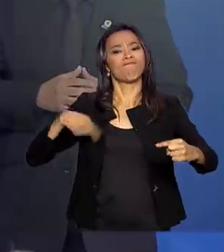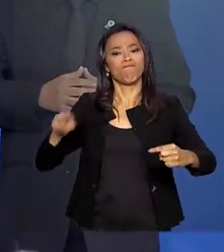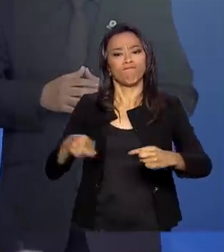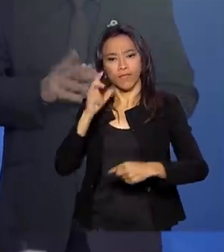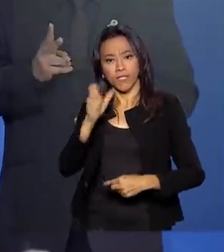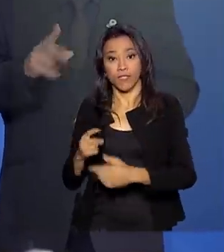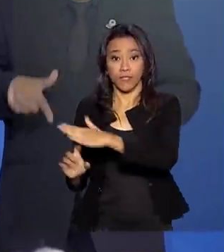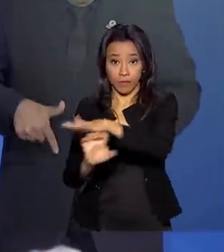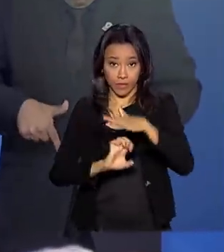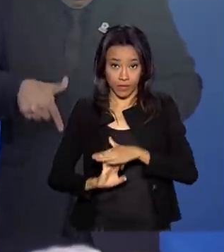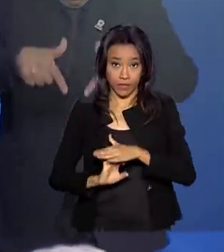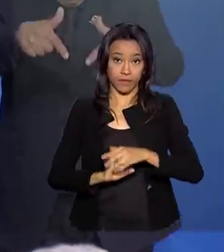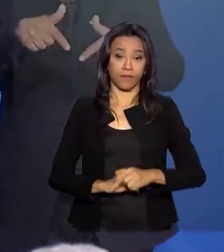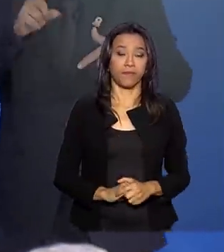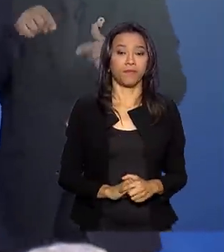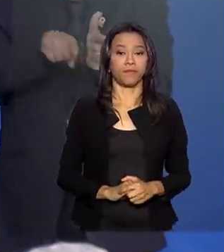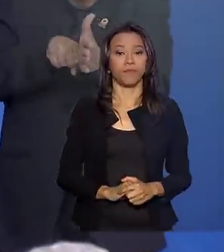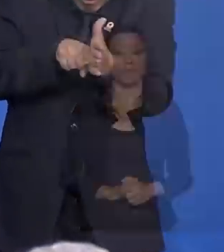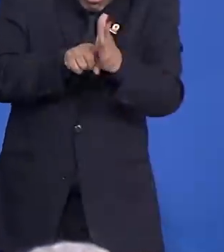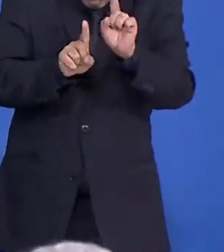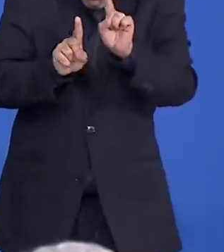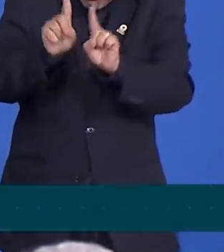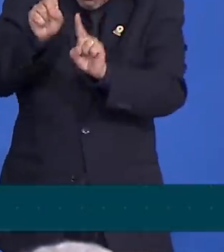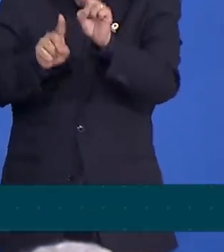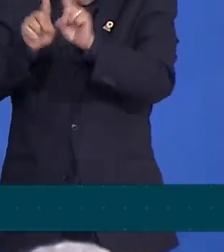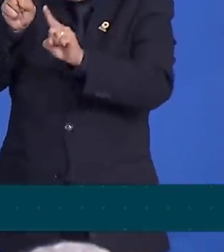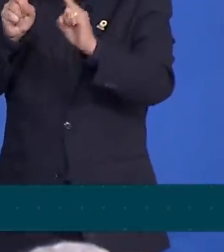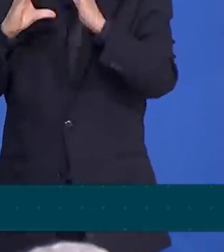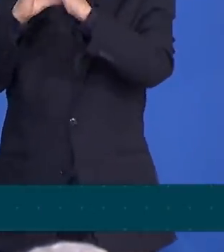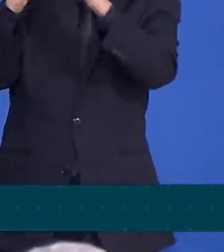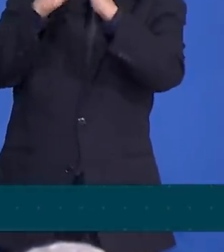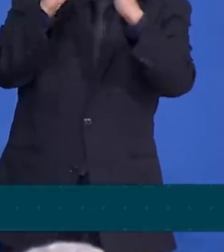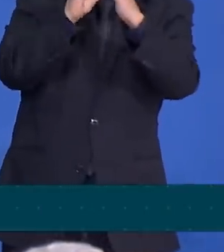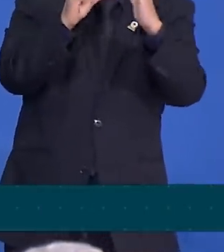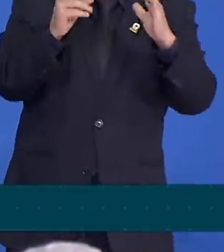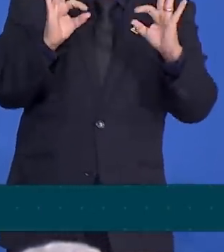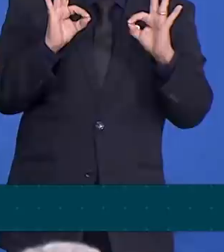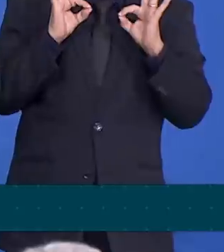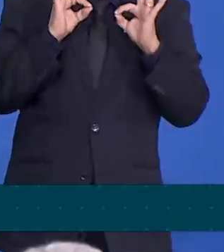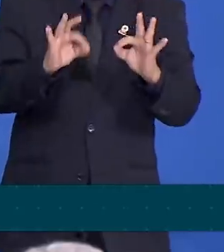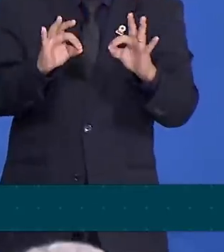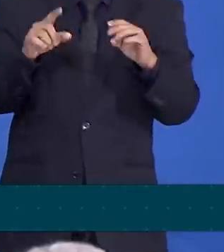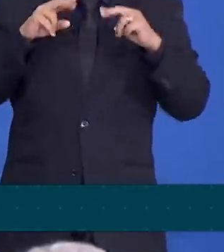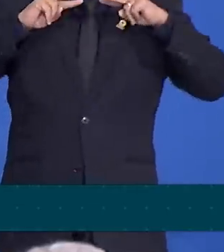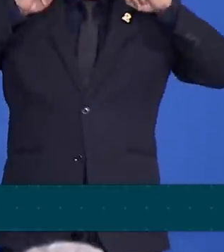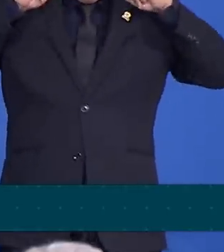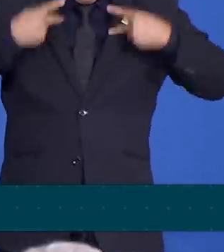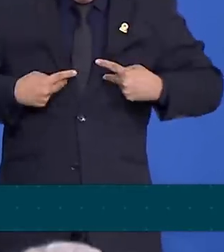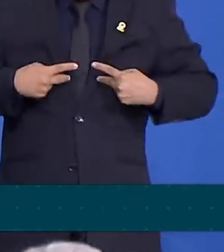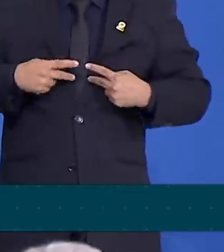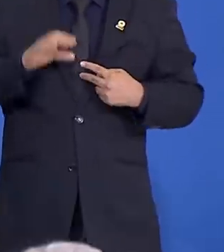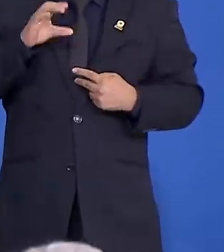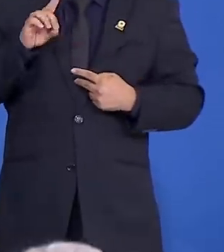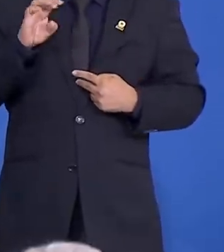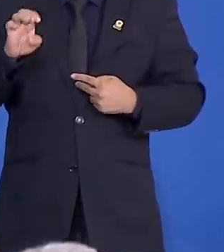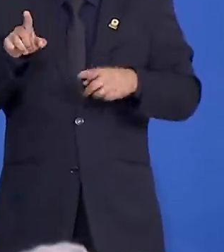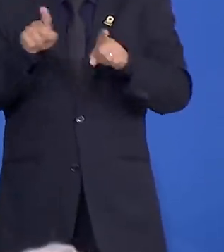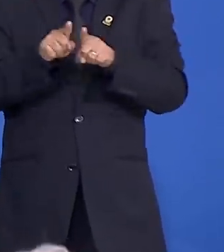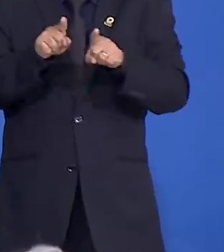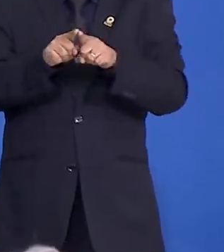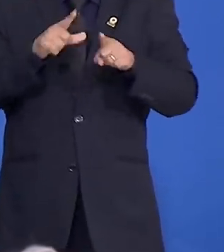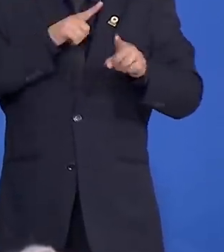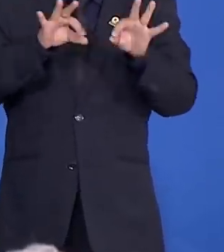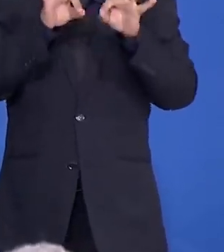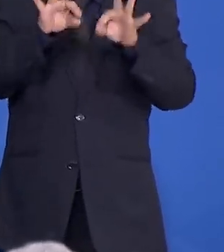Essa é uma estimativa com base em modelos econométricos sólidos, reconhecidos pela OCDE e que temos certeza